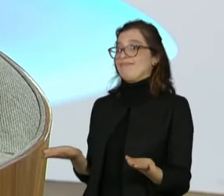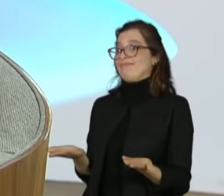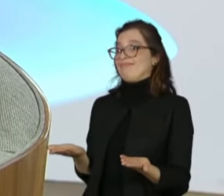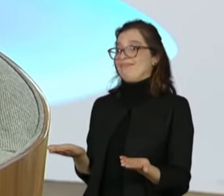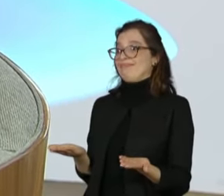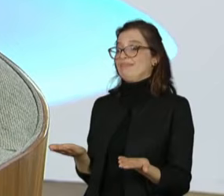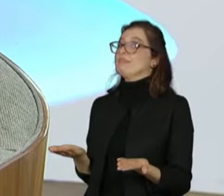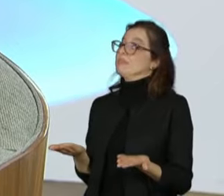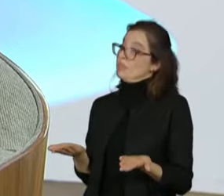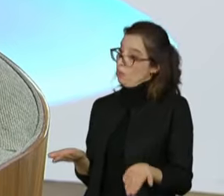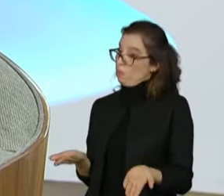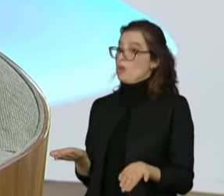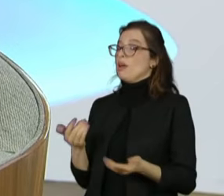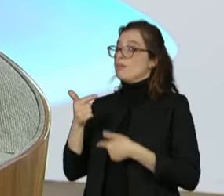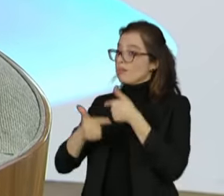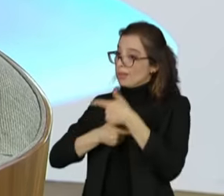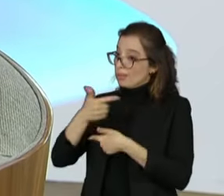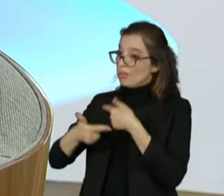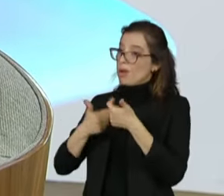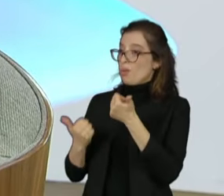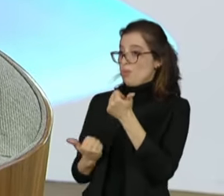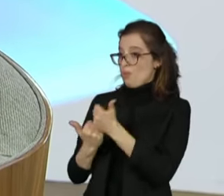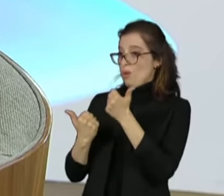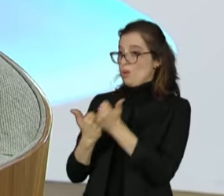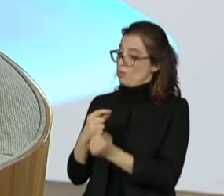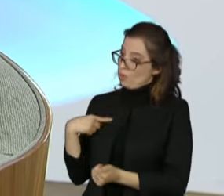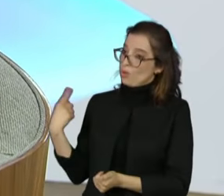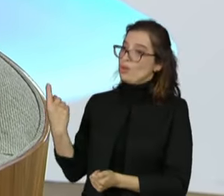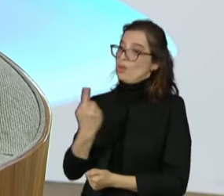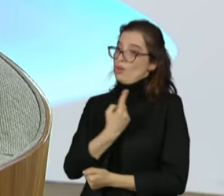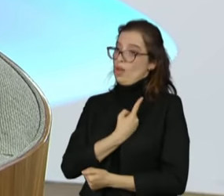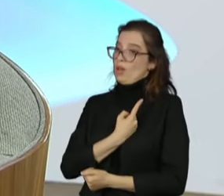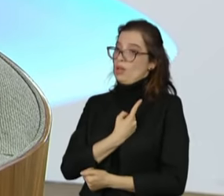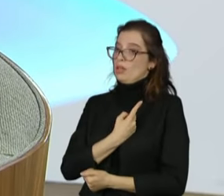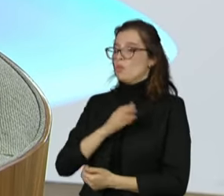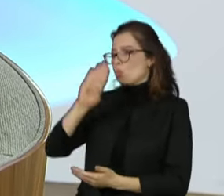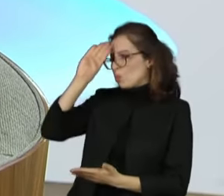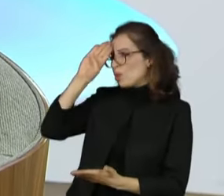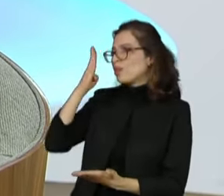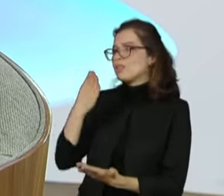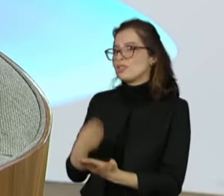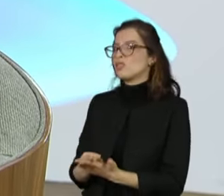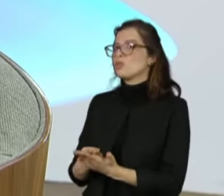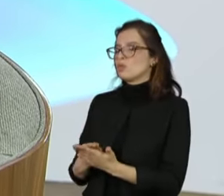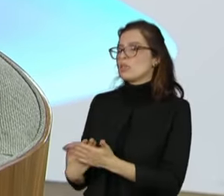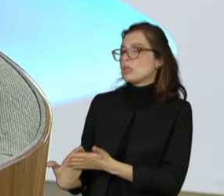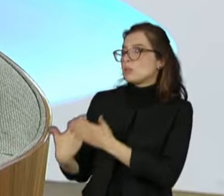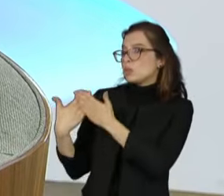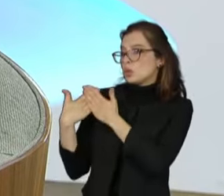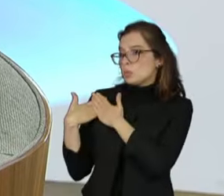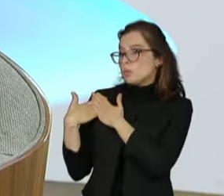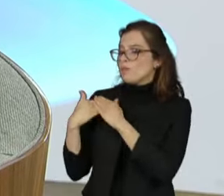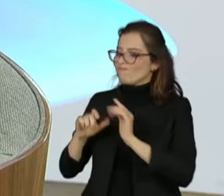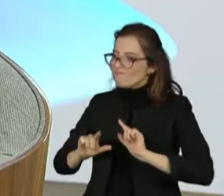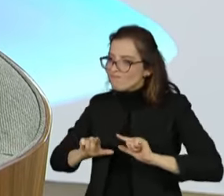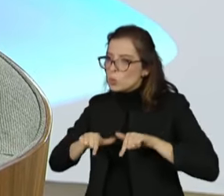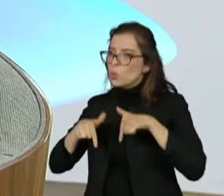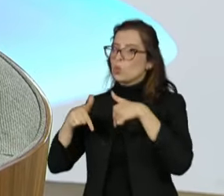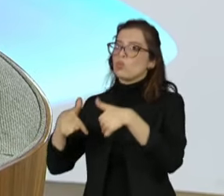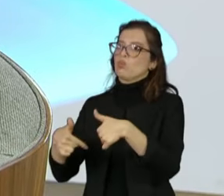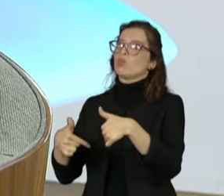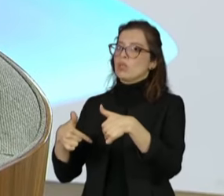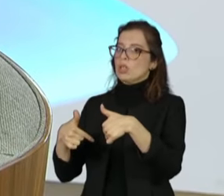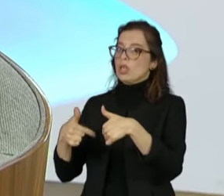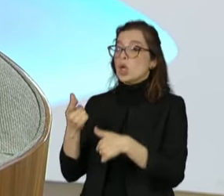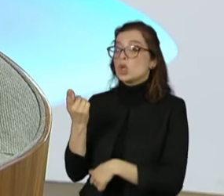plena campanha a nosso favor. Então, não tenho dúvida que estamos prontos para cumprir essa missão. O dinheiro que foi declarado do fundo já está lá